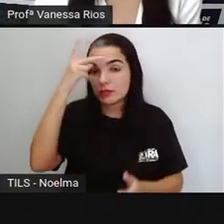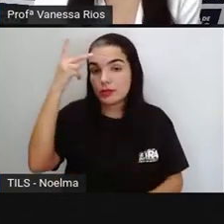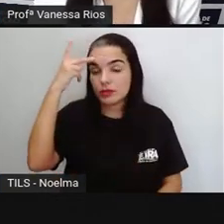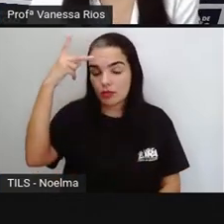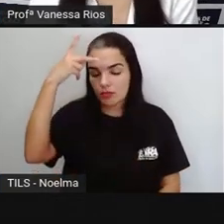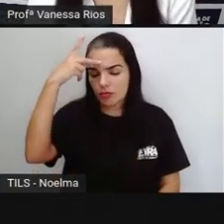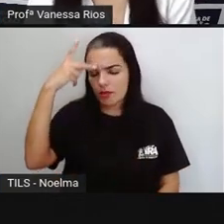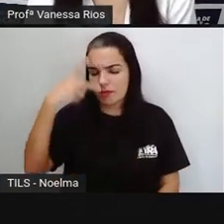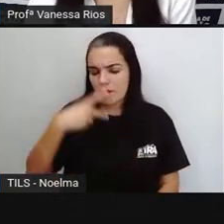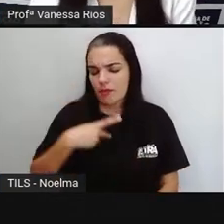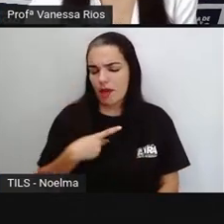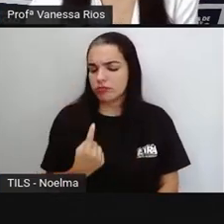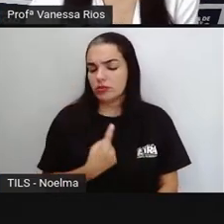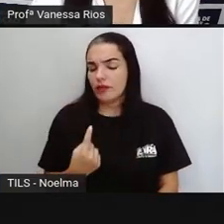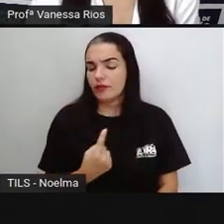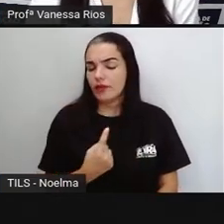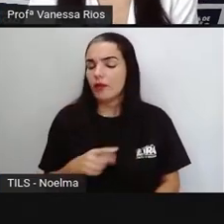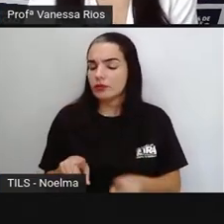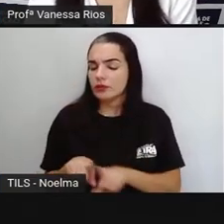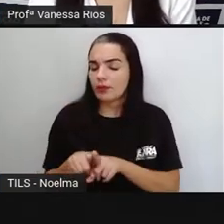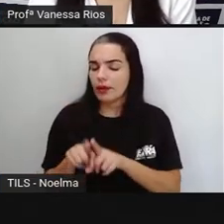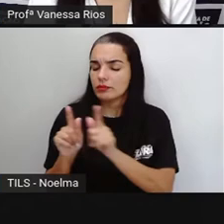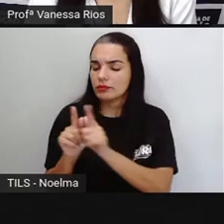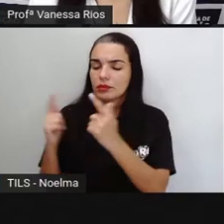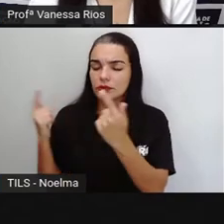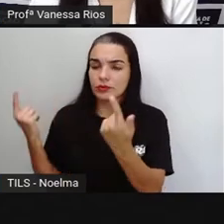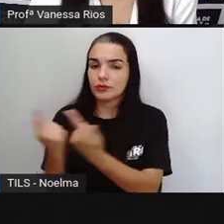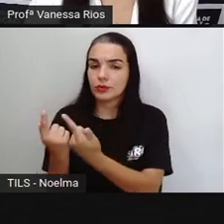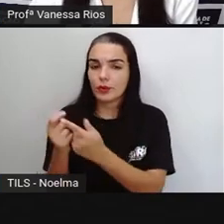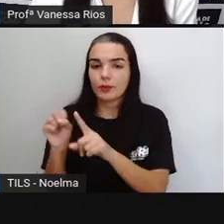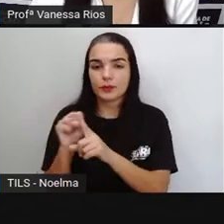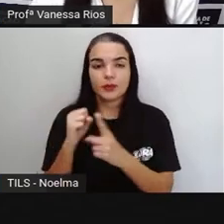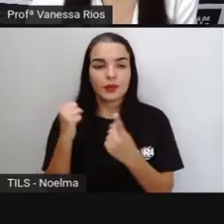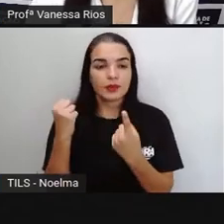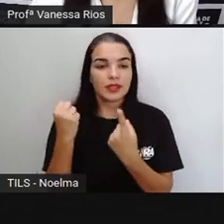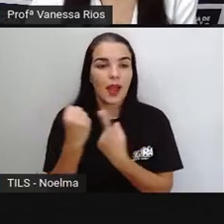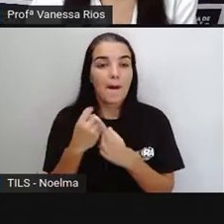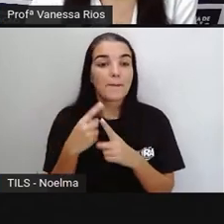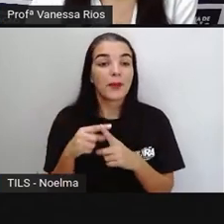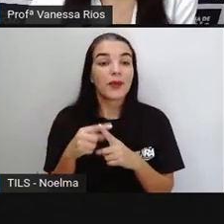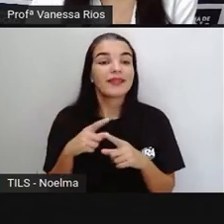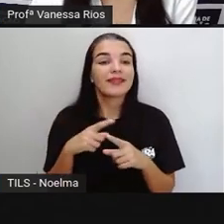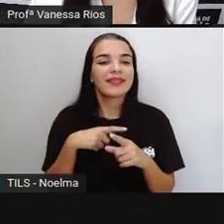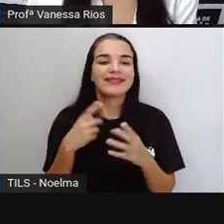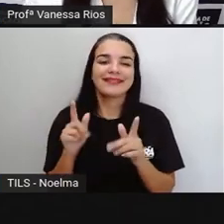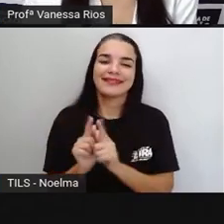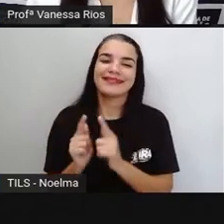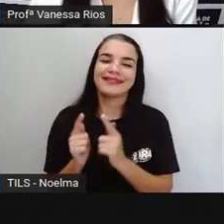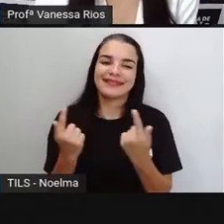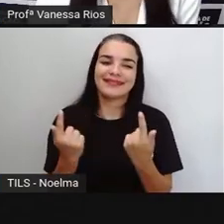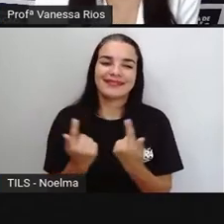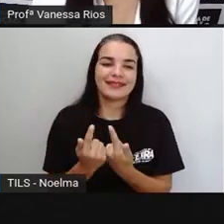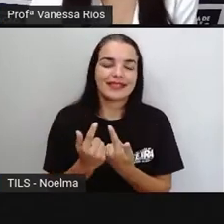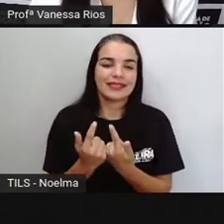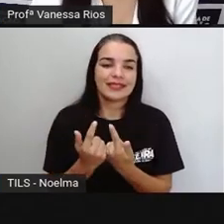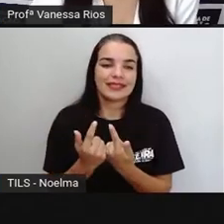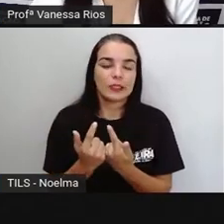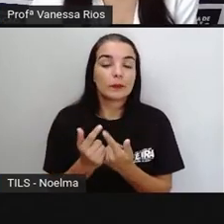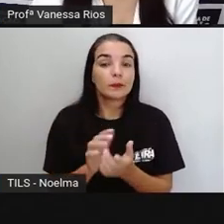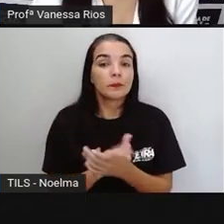de forma individual e também da sua identidade social, né? Porque pertence aí aos grupos sociais. E por que